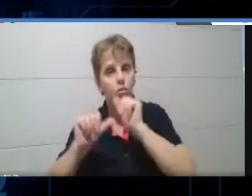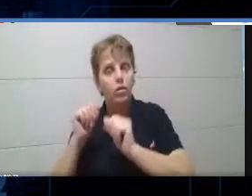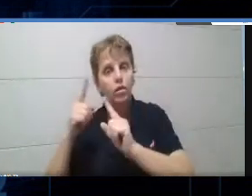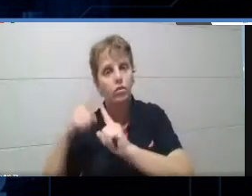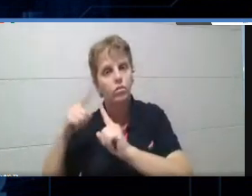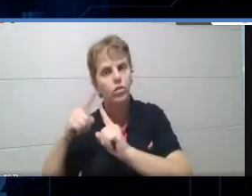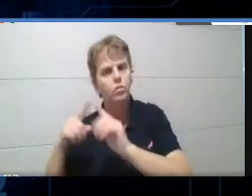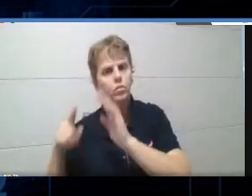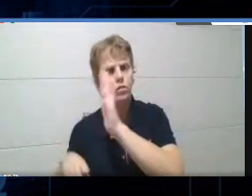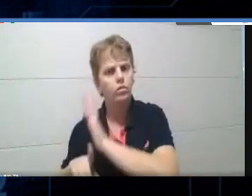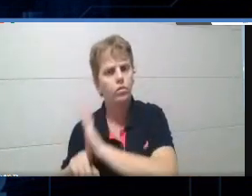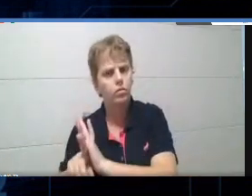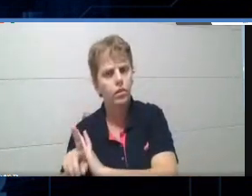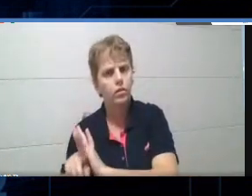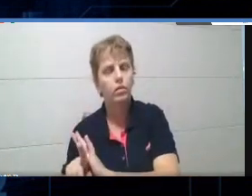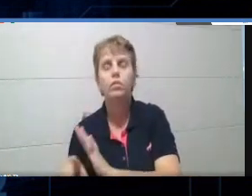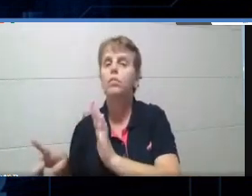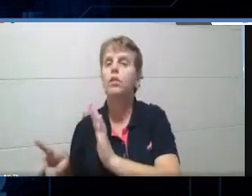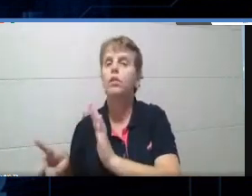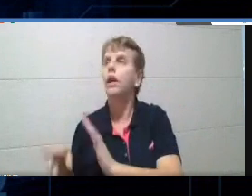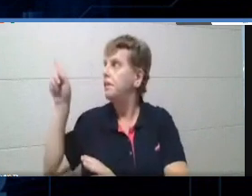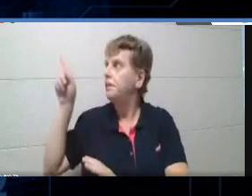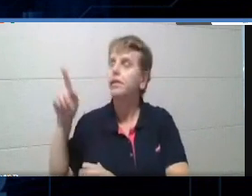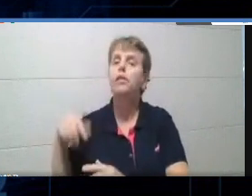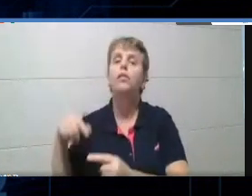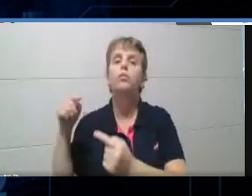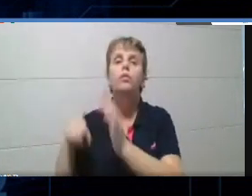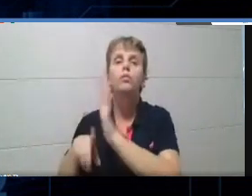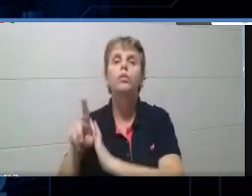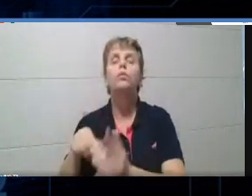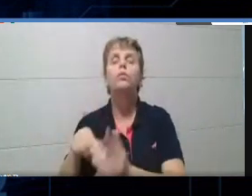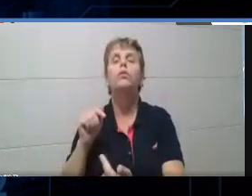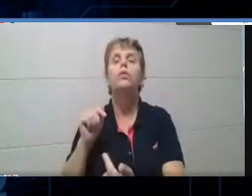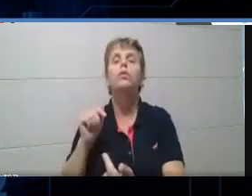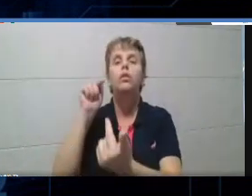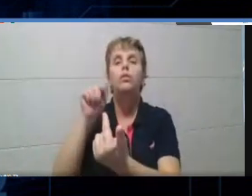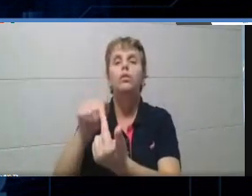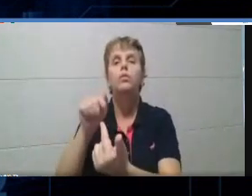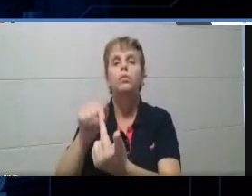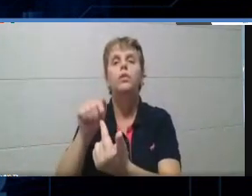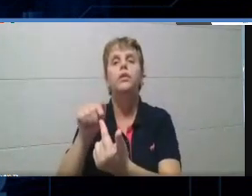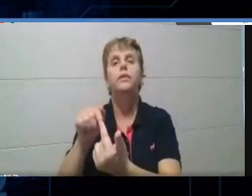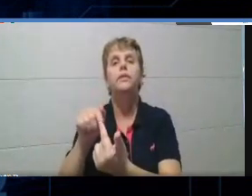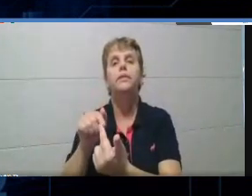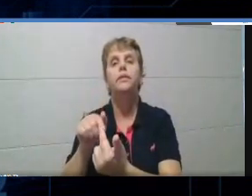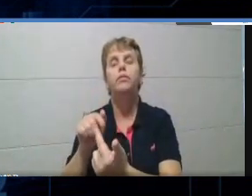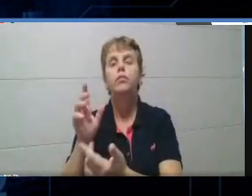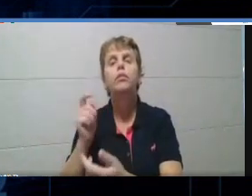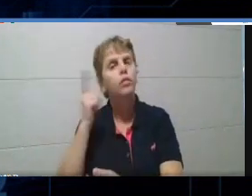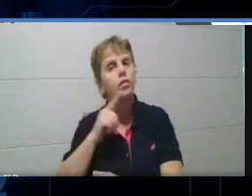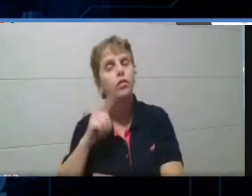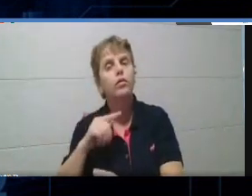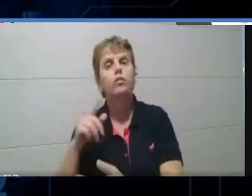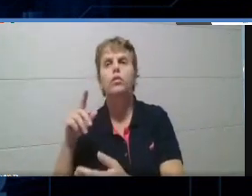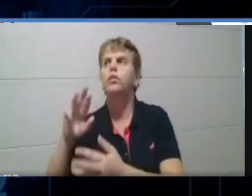Por exemplo, aqui é uma questão objetiva, né? E tem vários tipos de questões que eu posso estar colocando. Aqui tem,